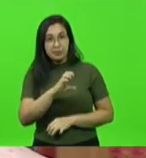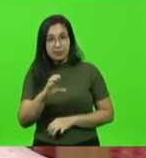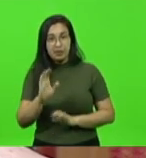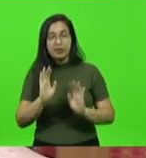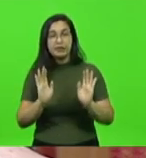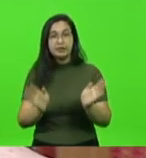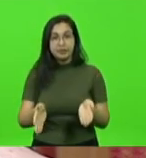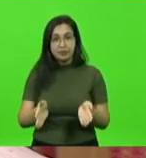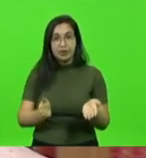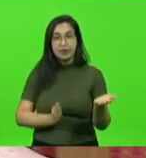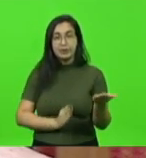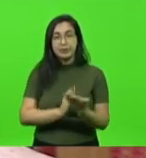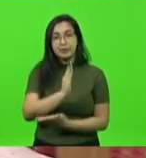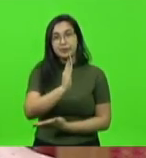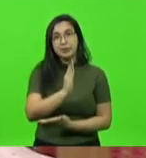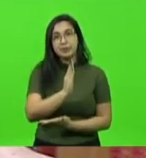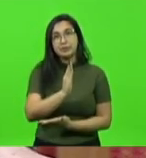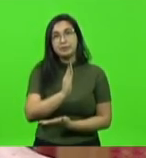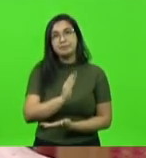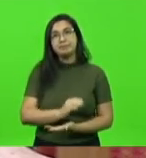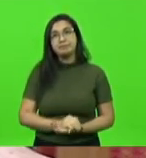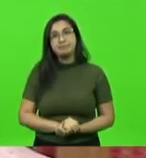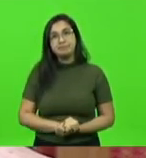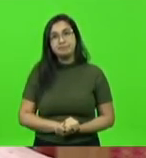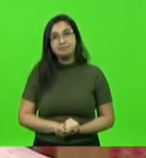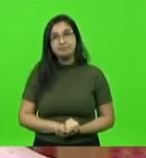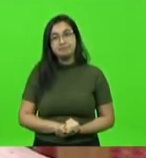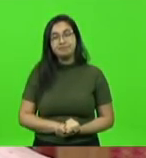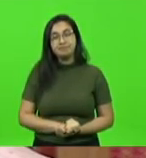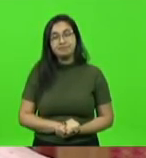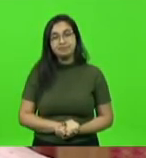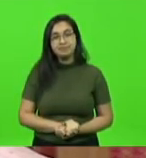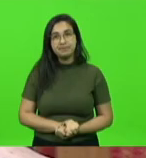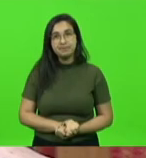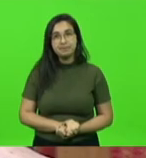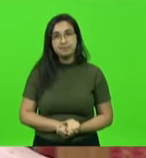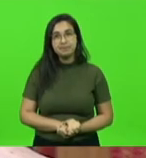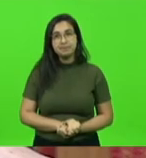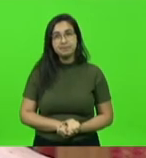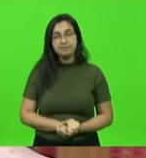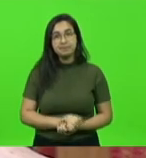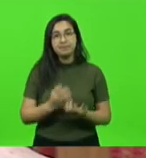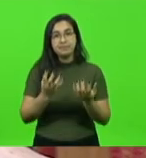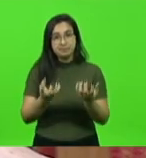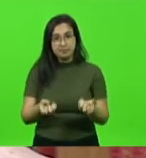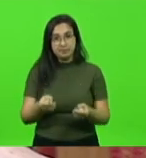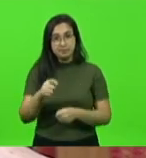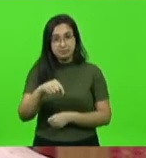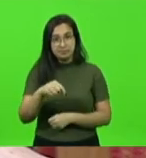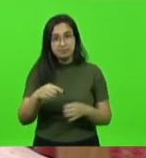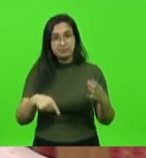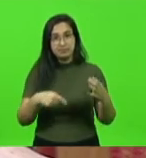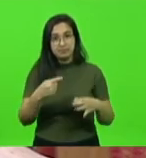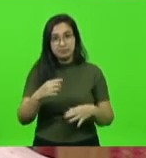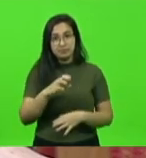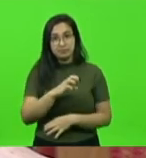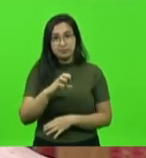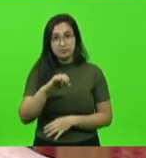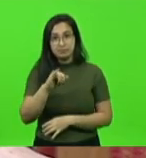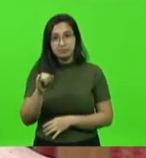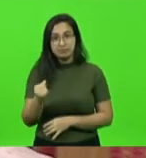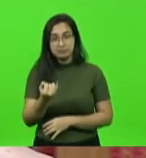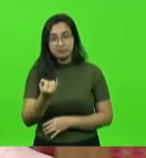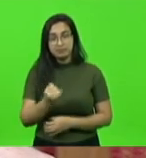aprovada nesse admissibilidade aqui pela Comissão de Constituição e